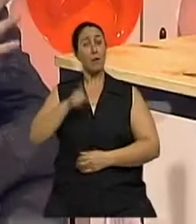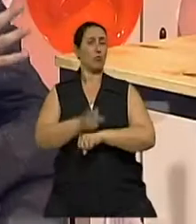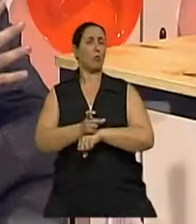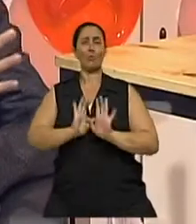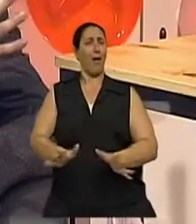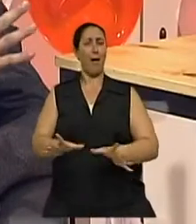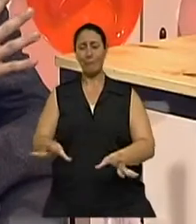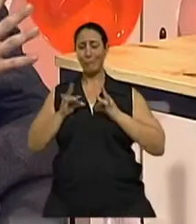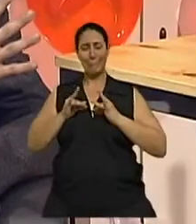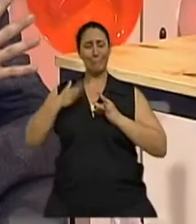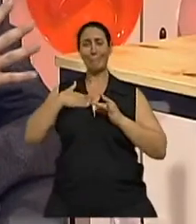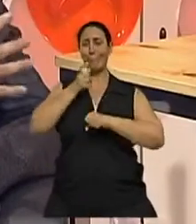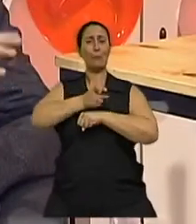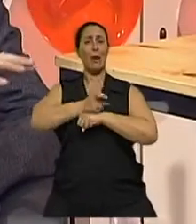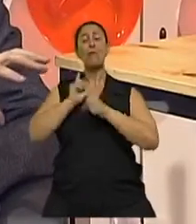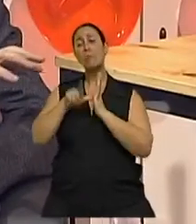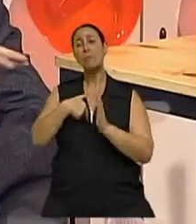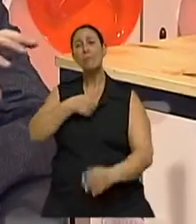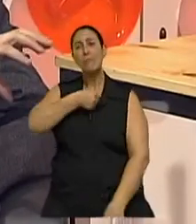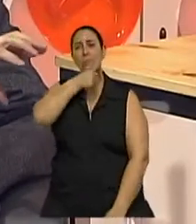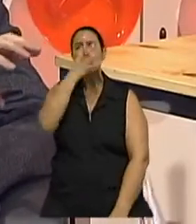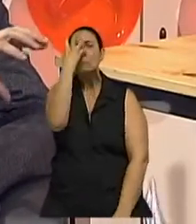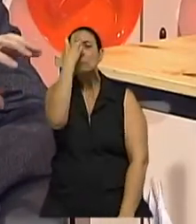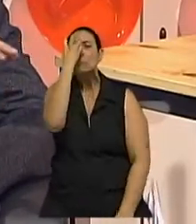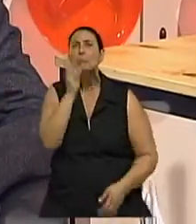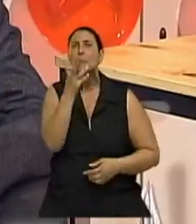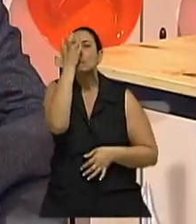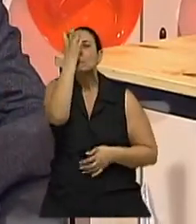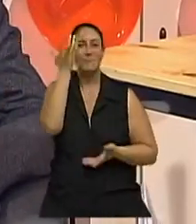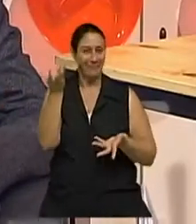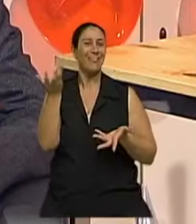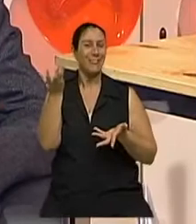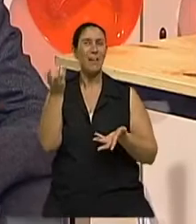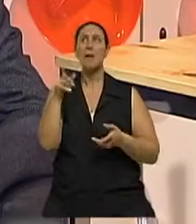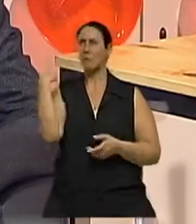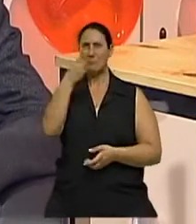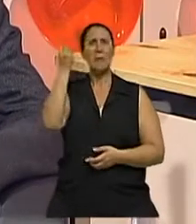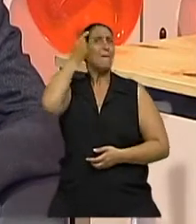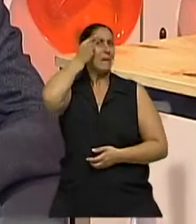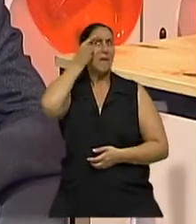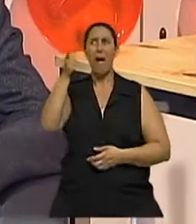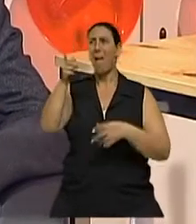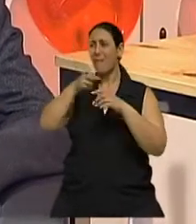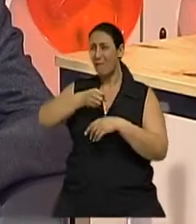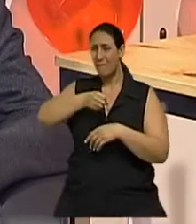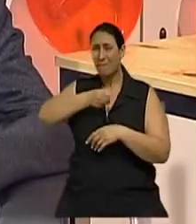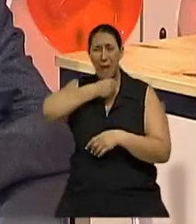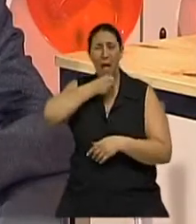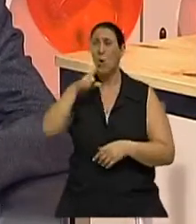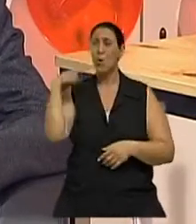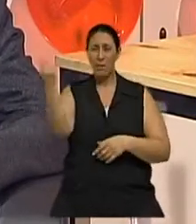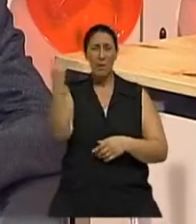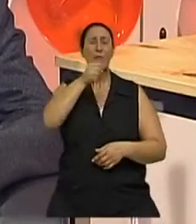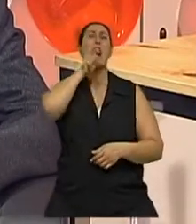a tendência a pessoa, quer dizer, não necessariamente o processo de envelhecimento tem que levar a um determinado desfecho, quer dizer,